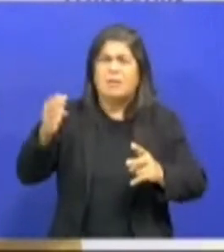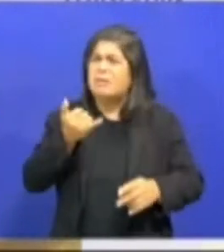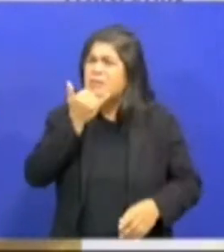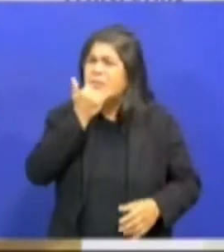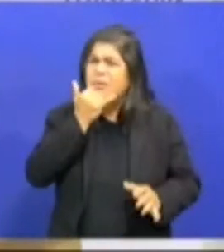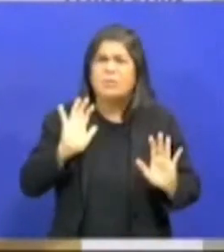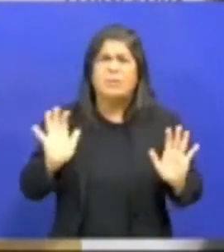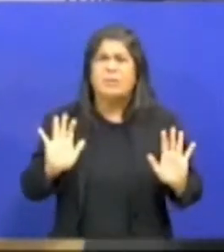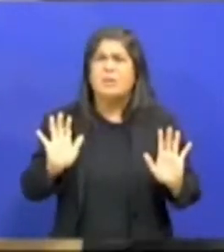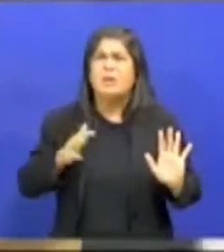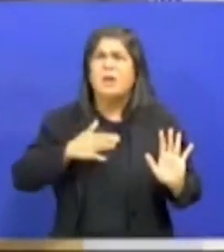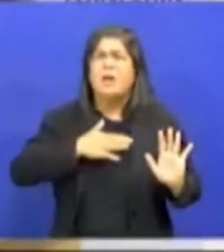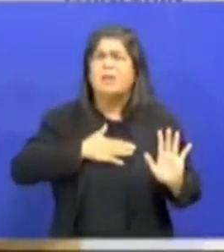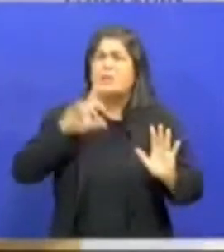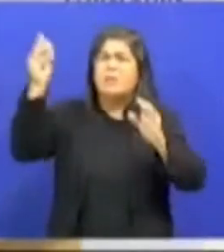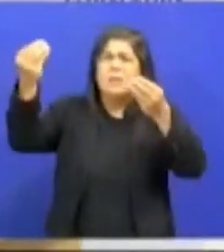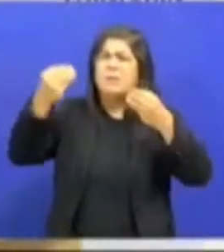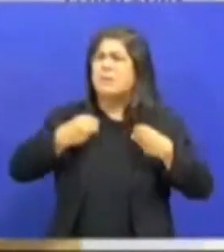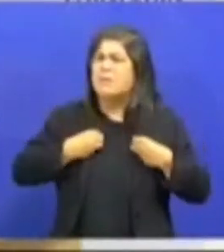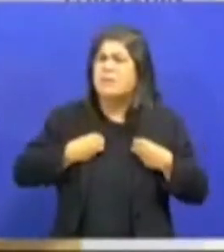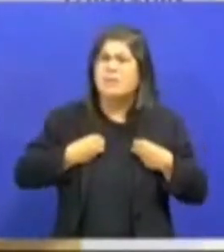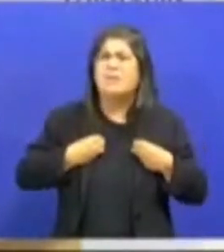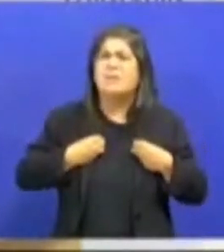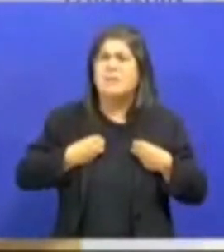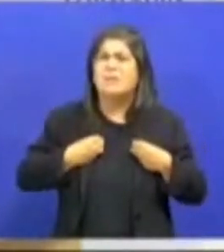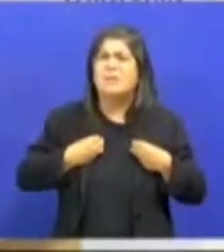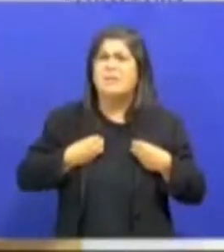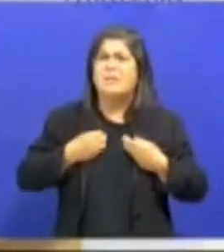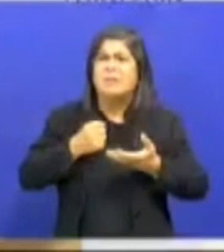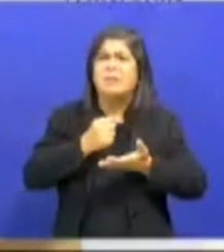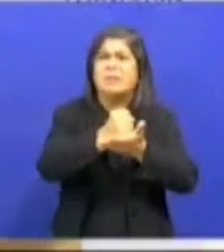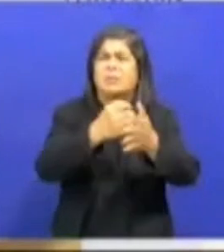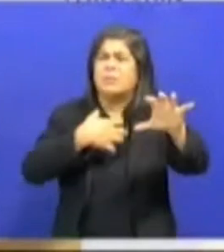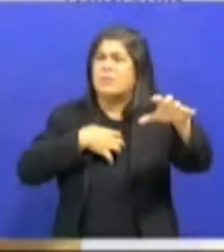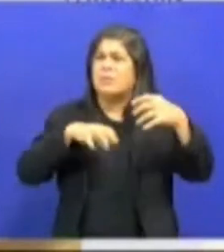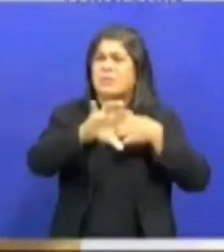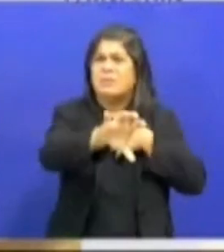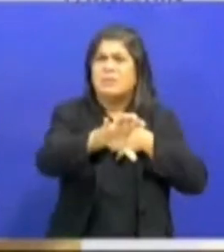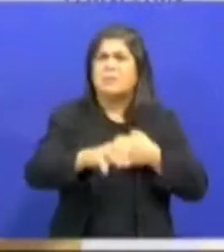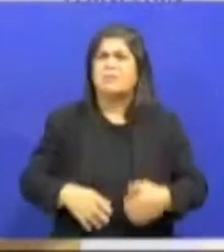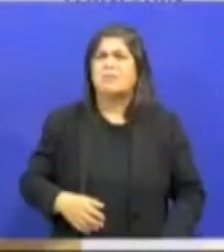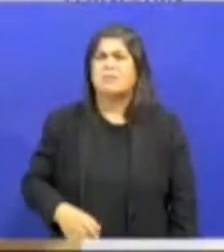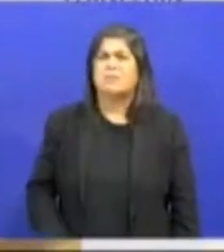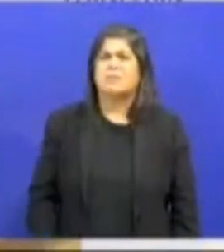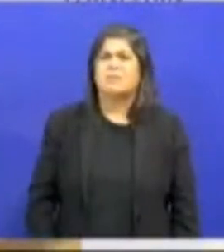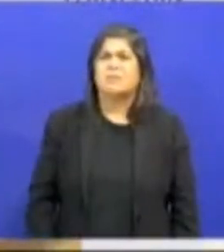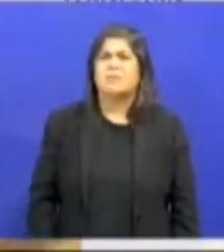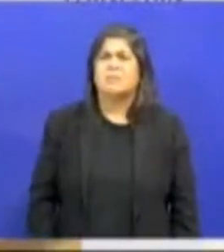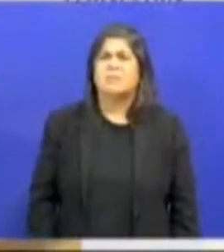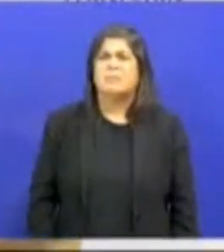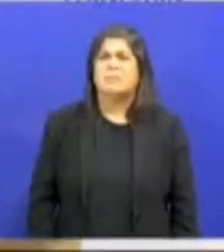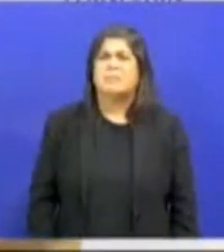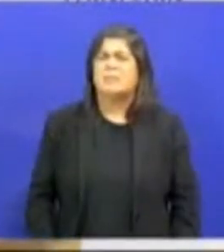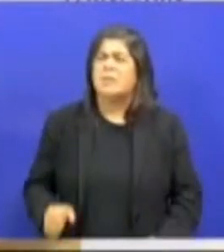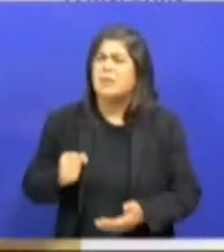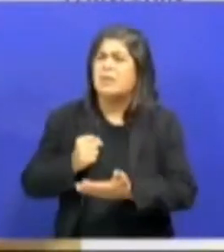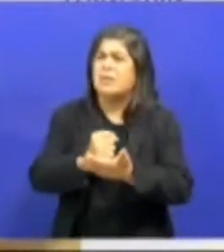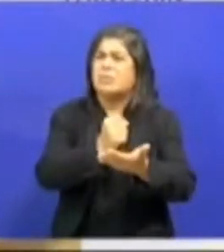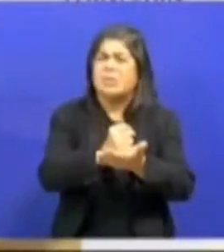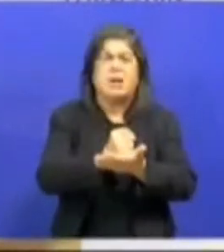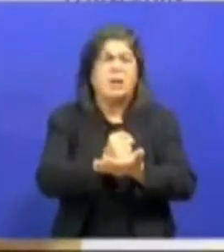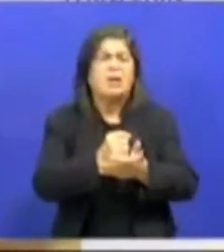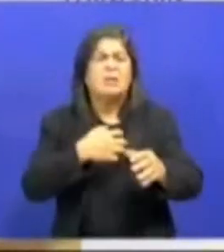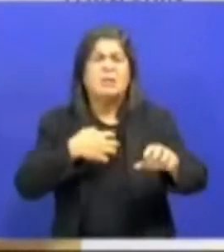é uma dádiva que Deus me deu de ser solidário. De compartilhador